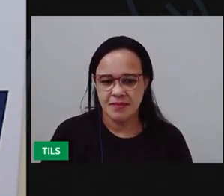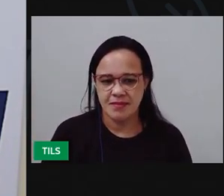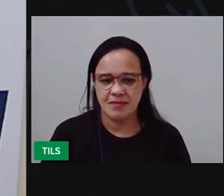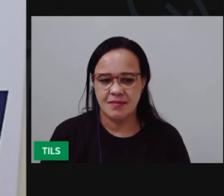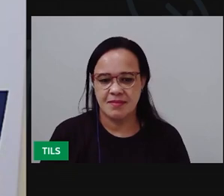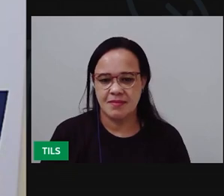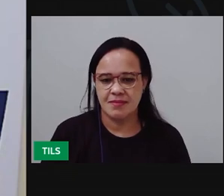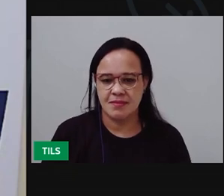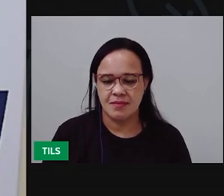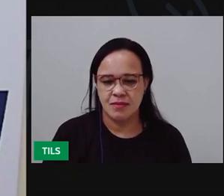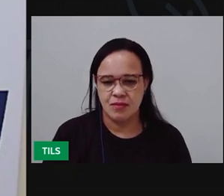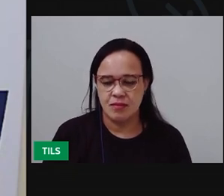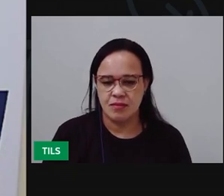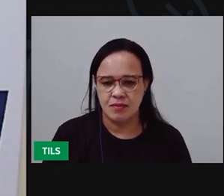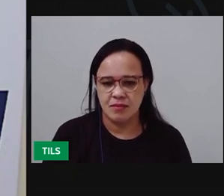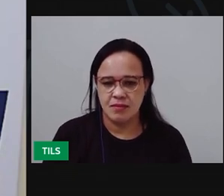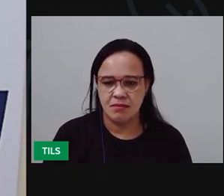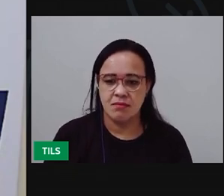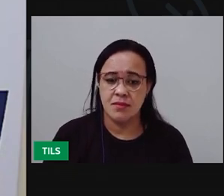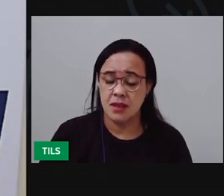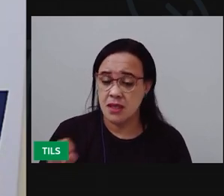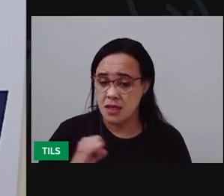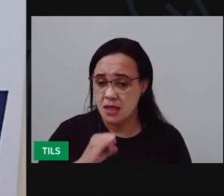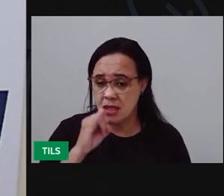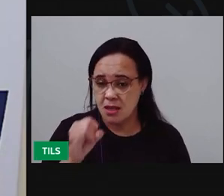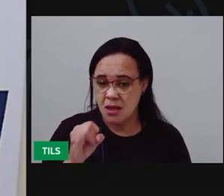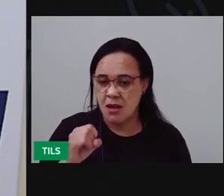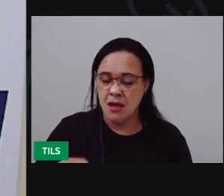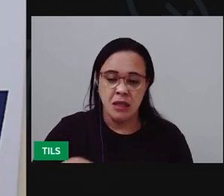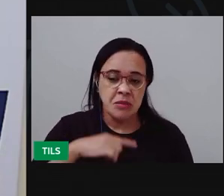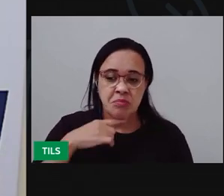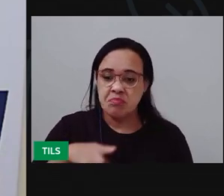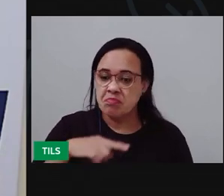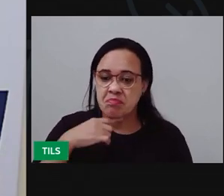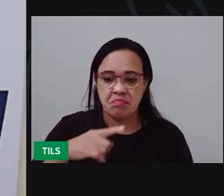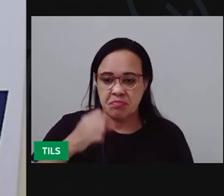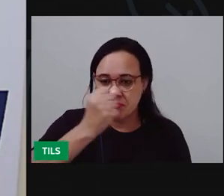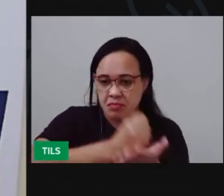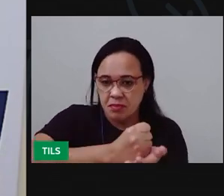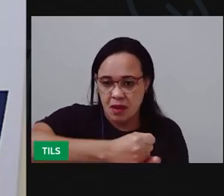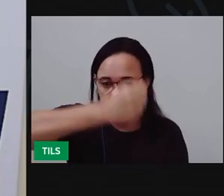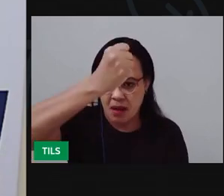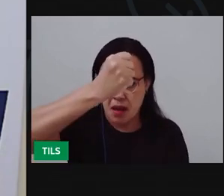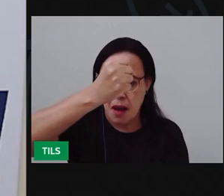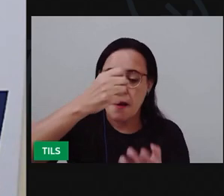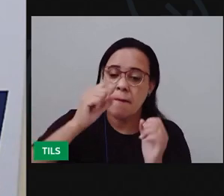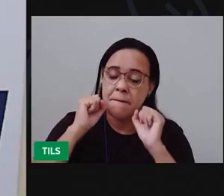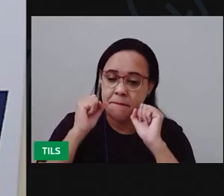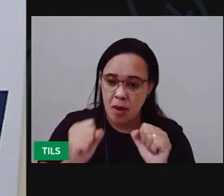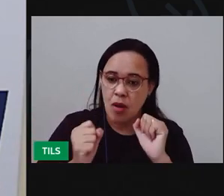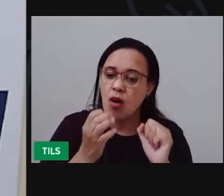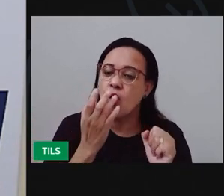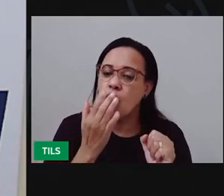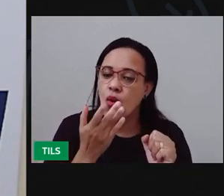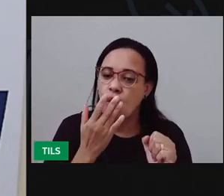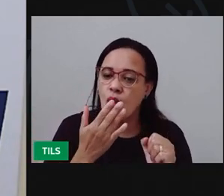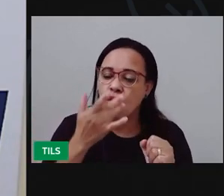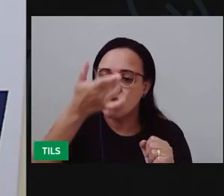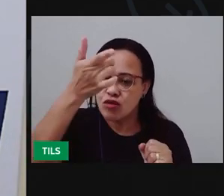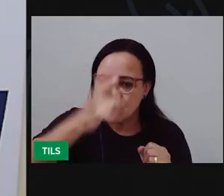Agora, vamos retirar.